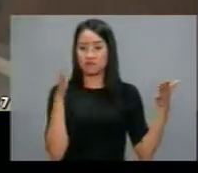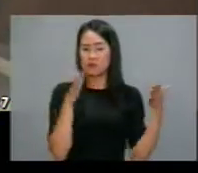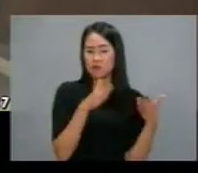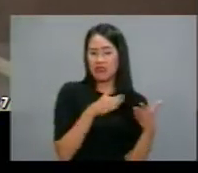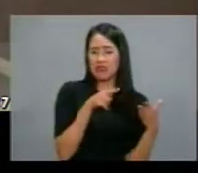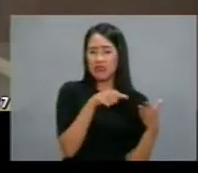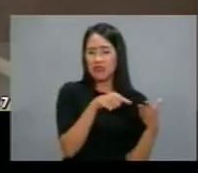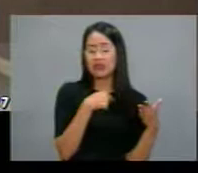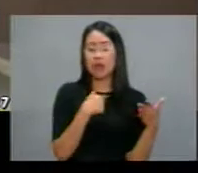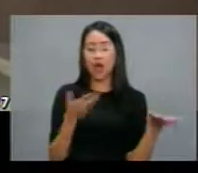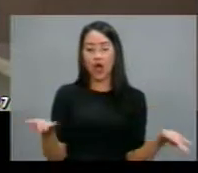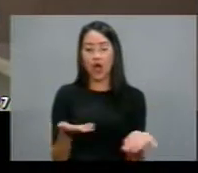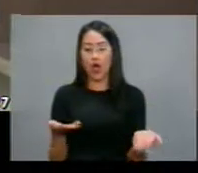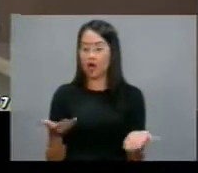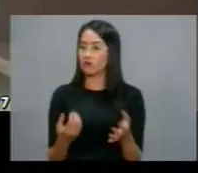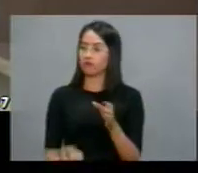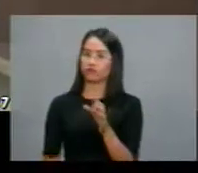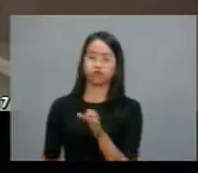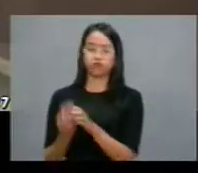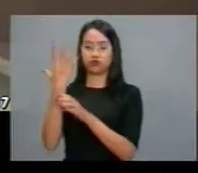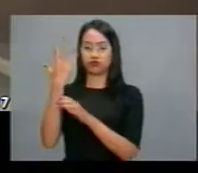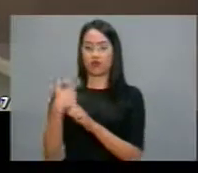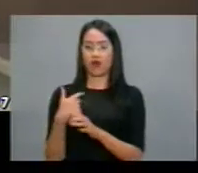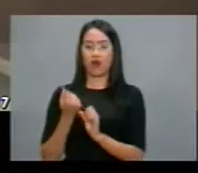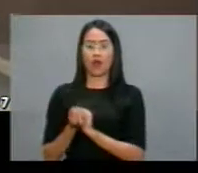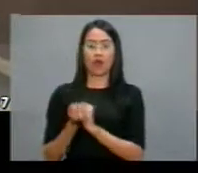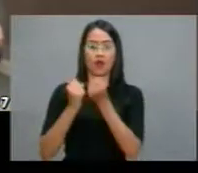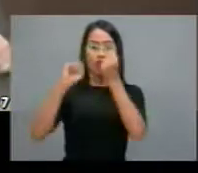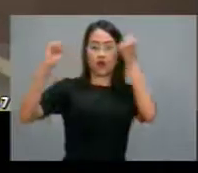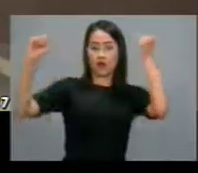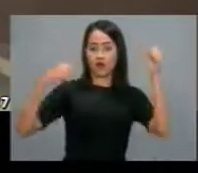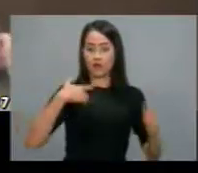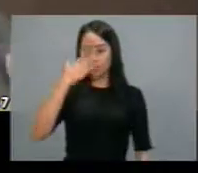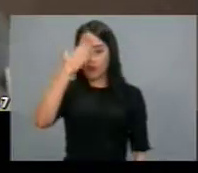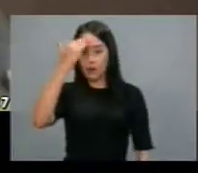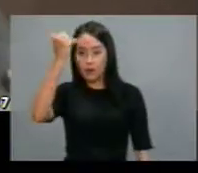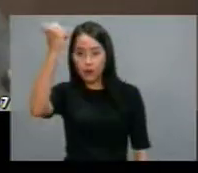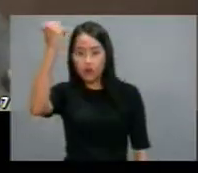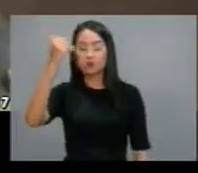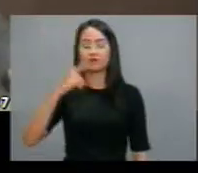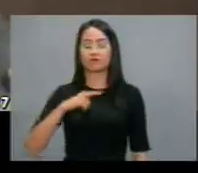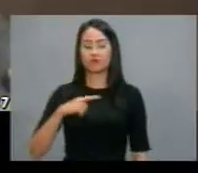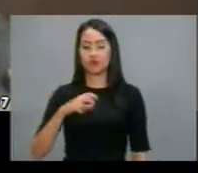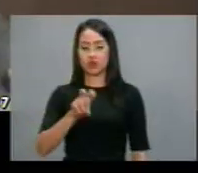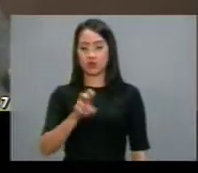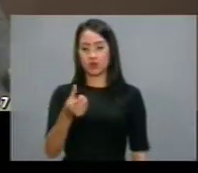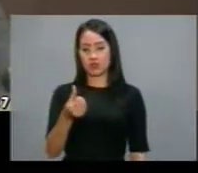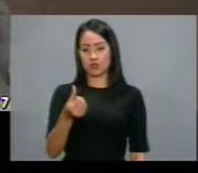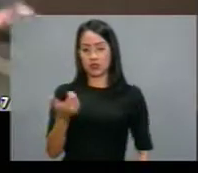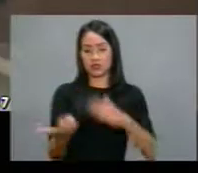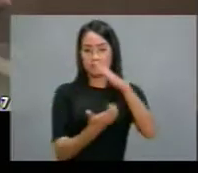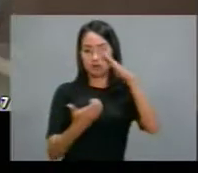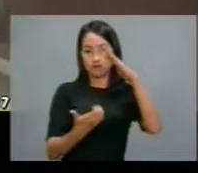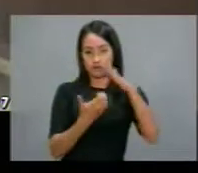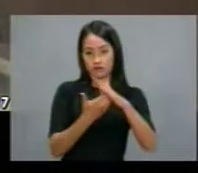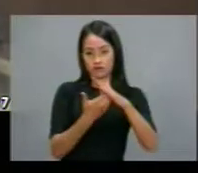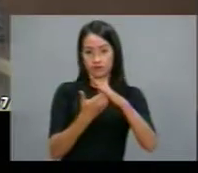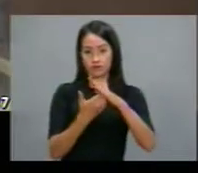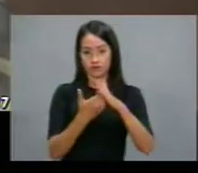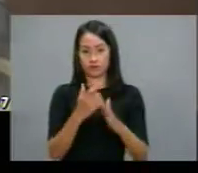dos maiores conglomerados de alimentos no mundo. 56 empresas na